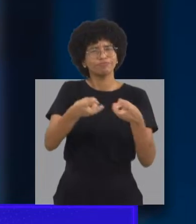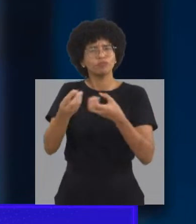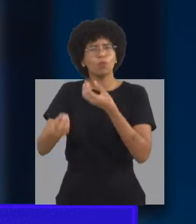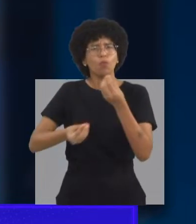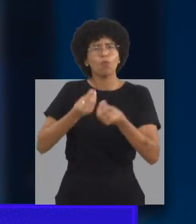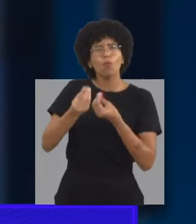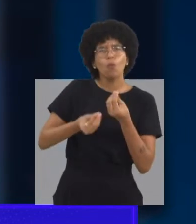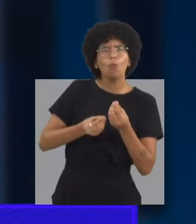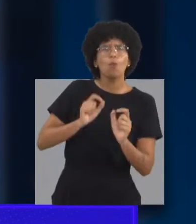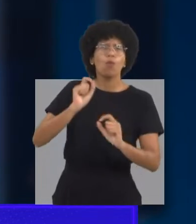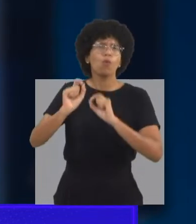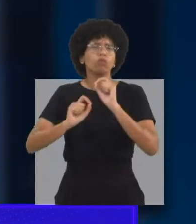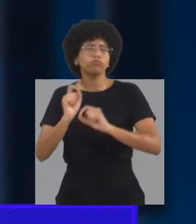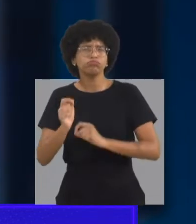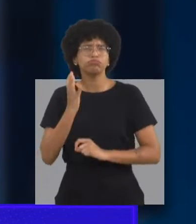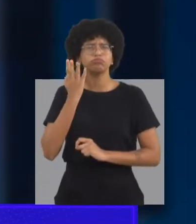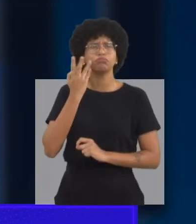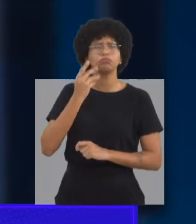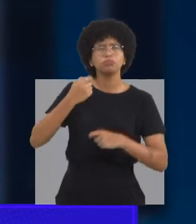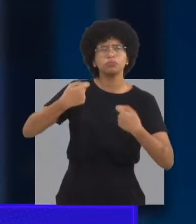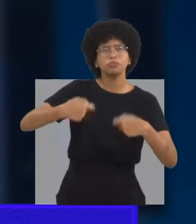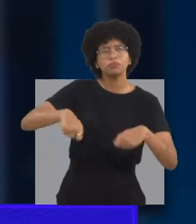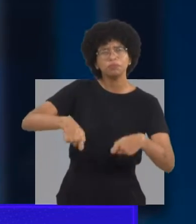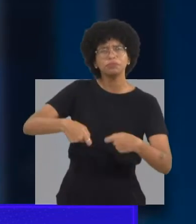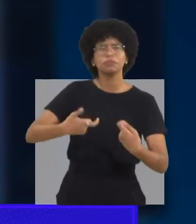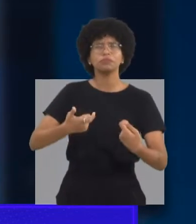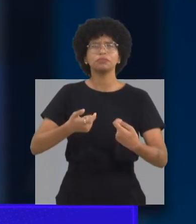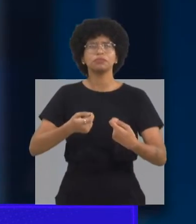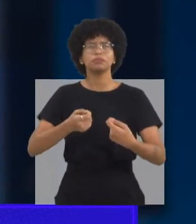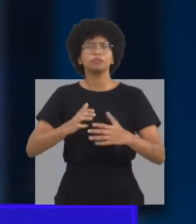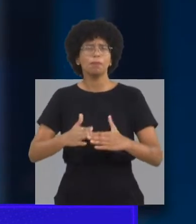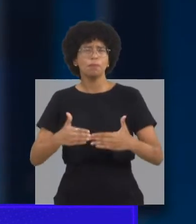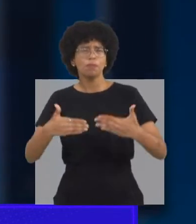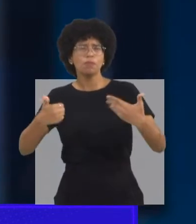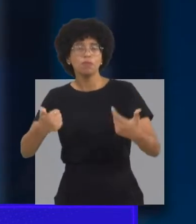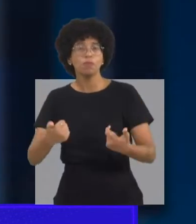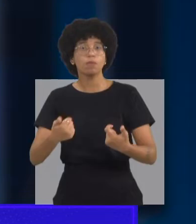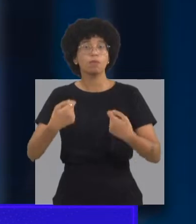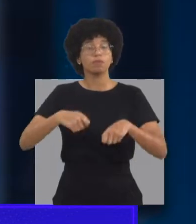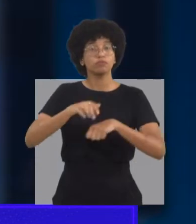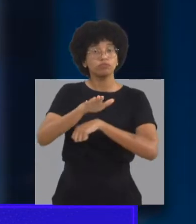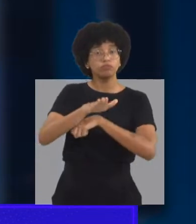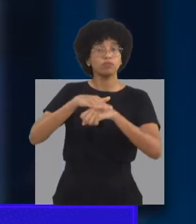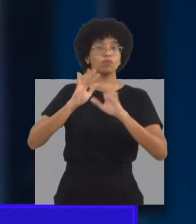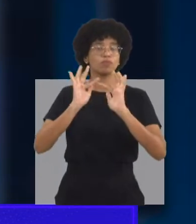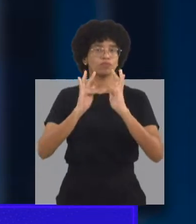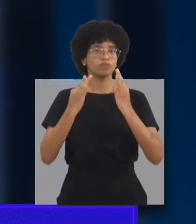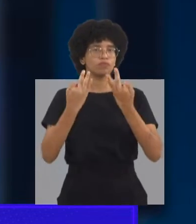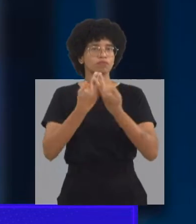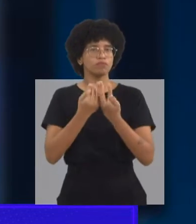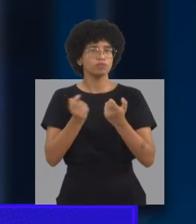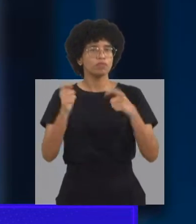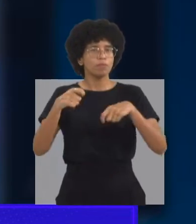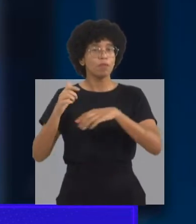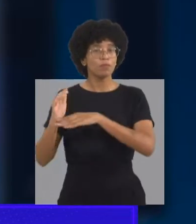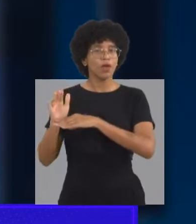A família, ela é atendida em conjunto com as orientações, no momento em que a gente